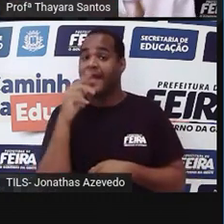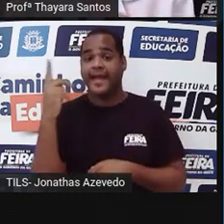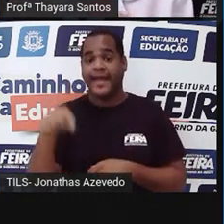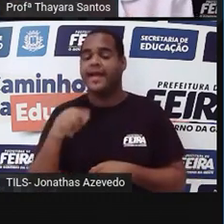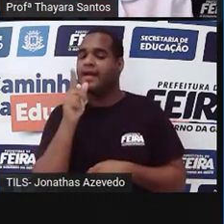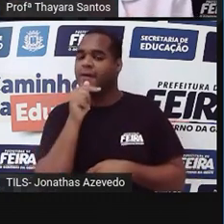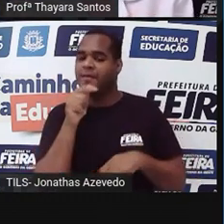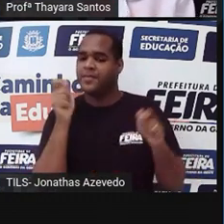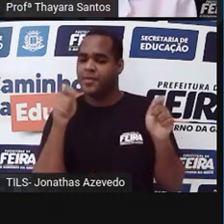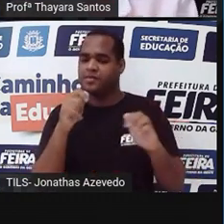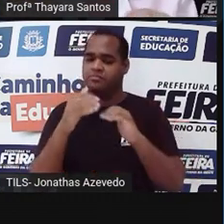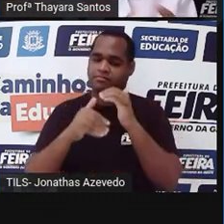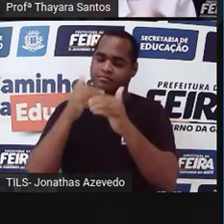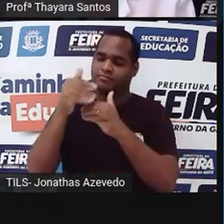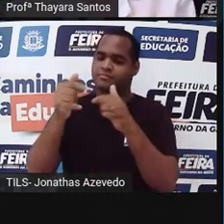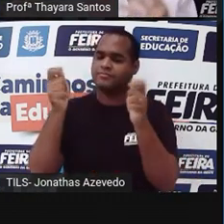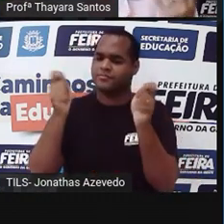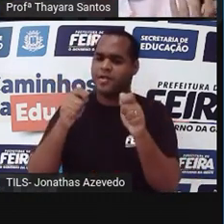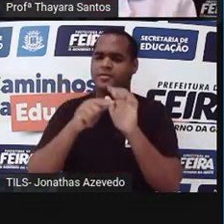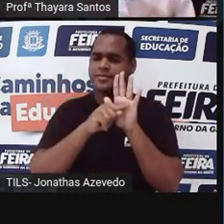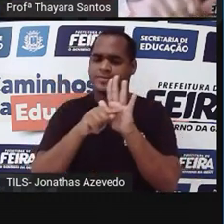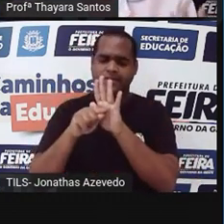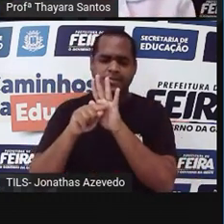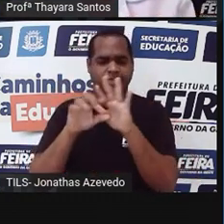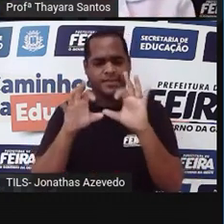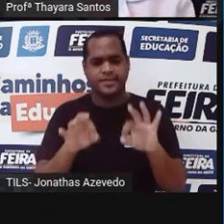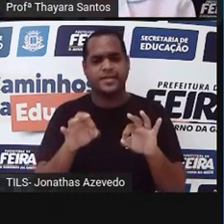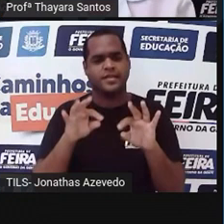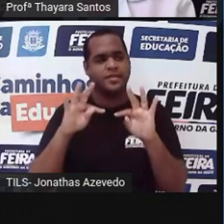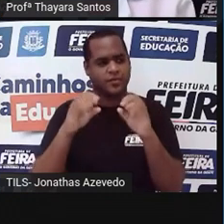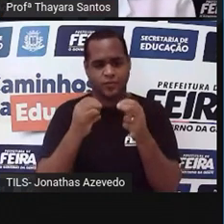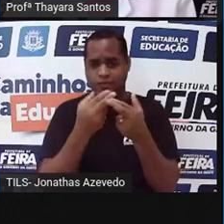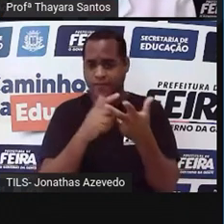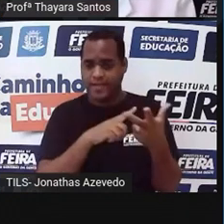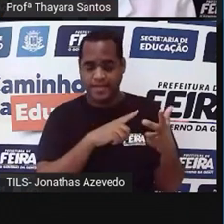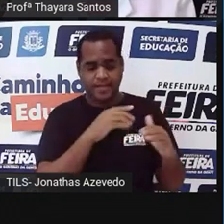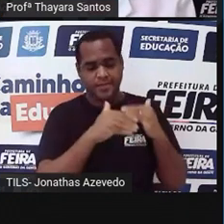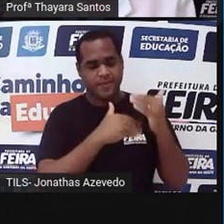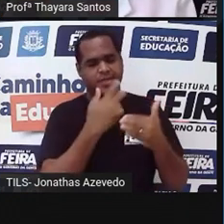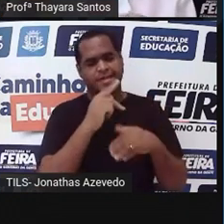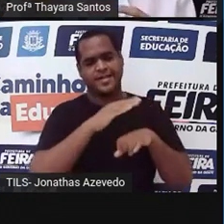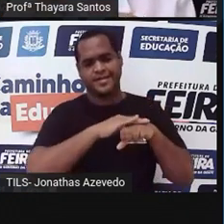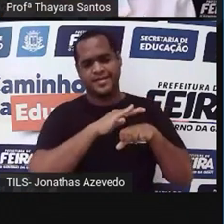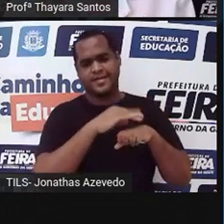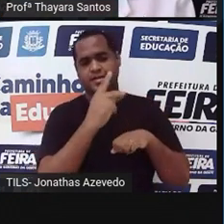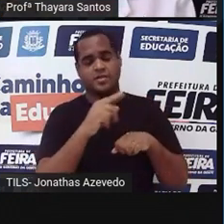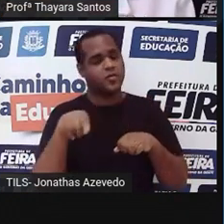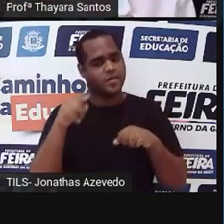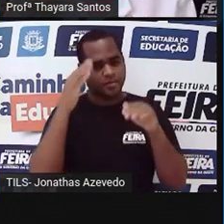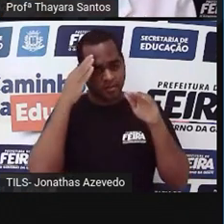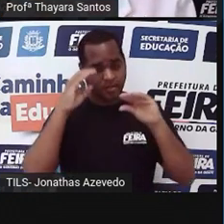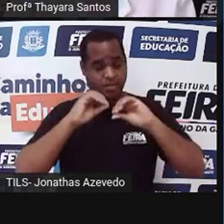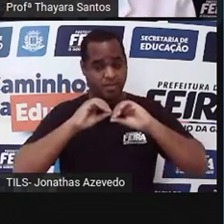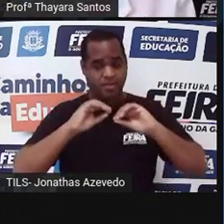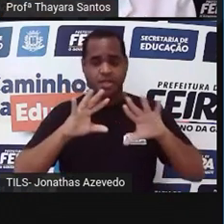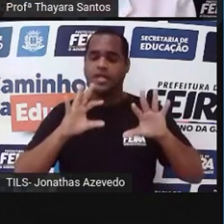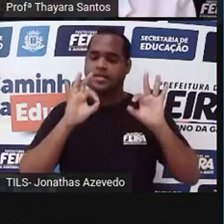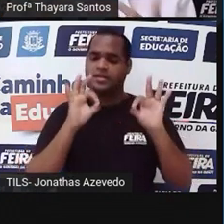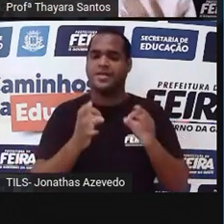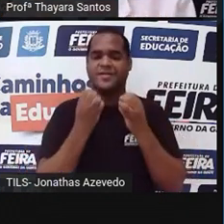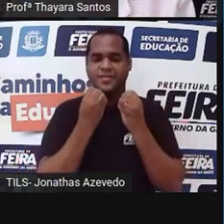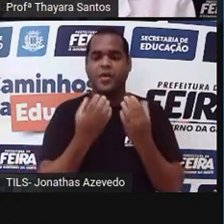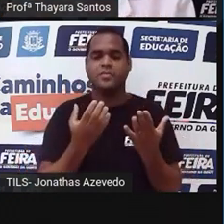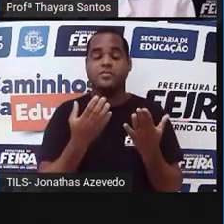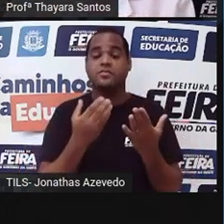vai ajudar no processo. Ajudar não, vai fazer quase que todo o processo de reprodução delas. E a gente vai entender mais daqui a pouquinho.